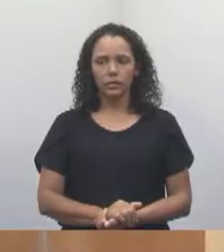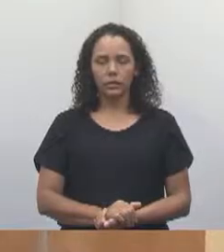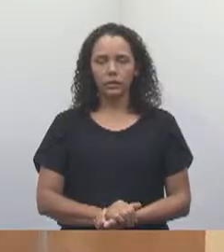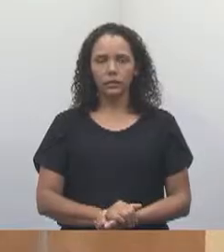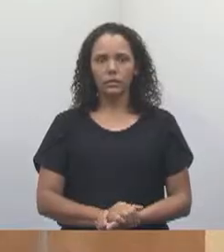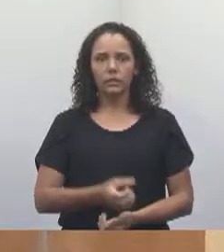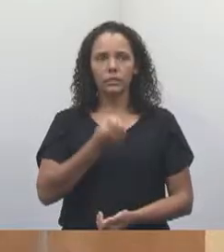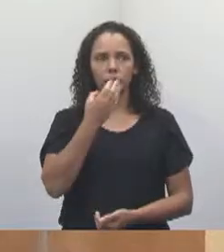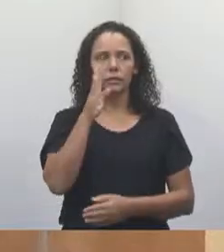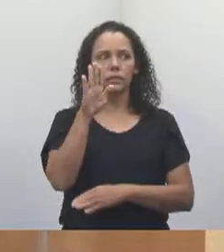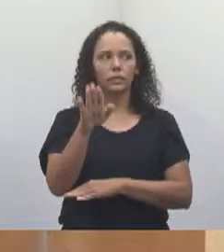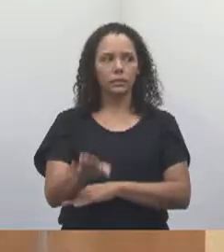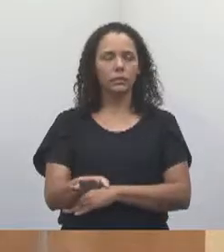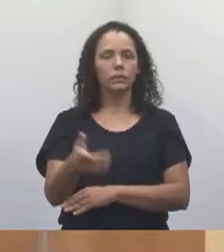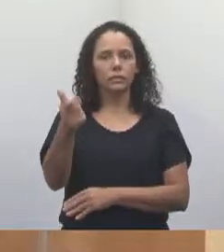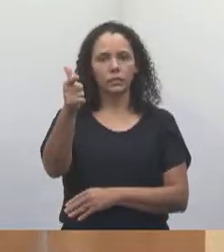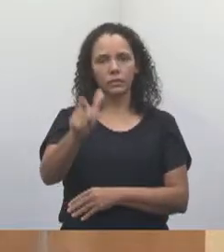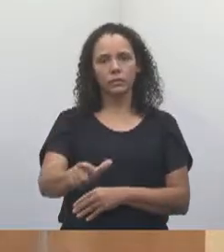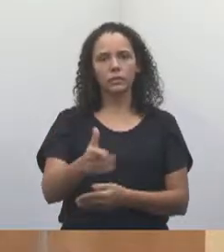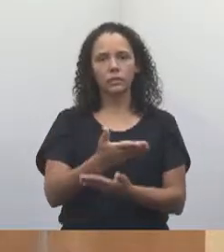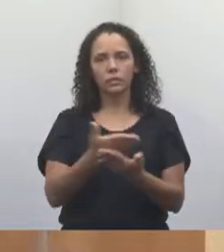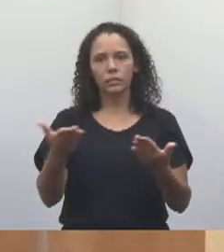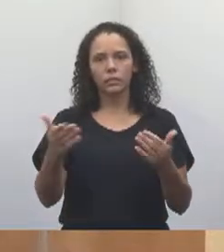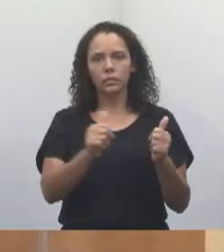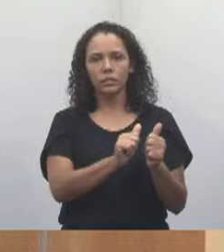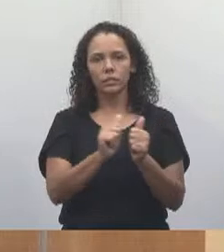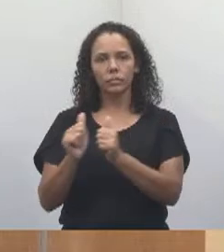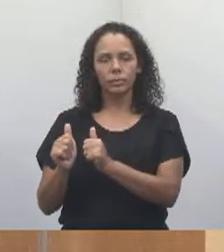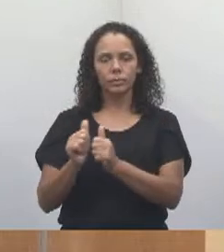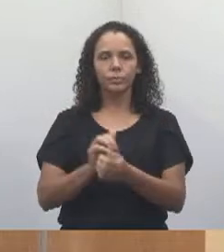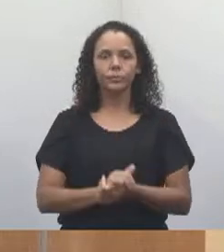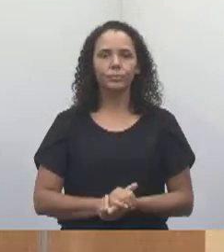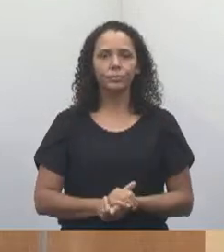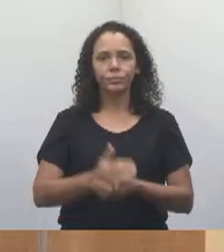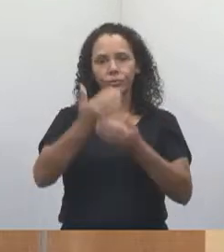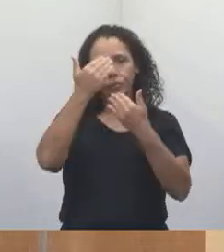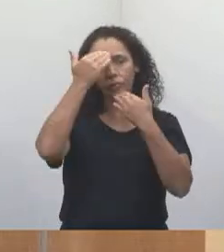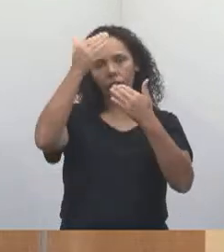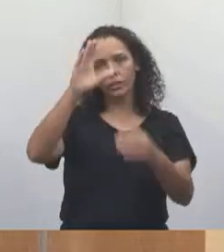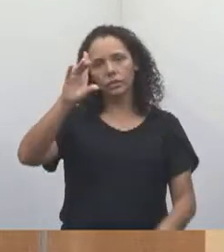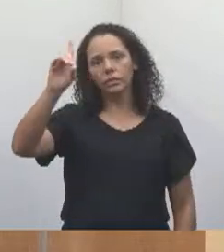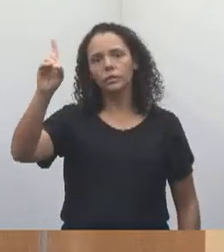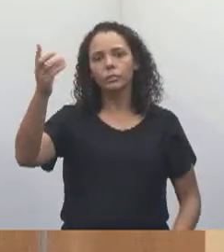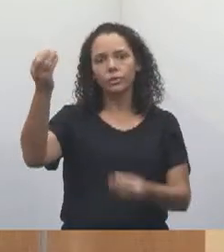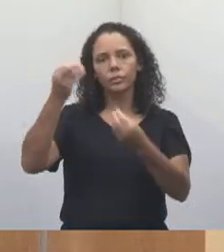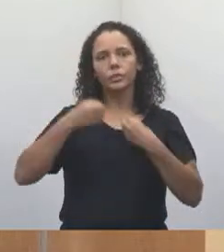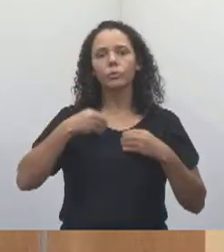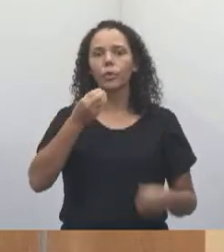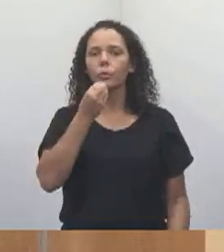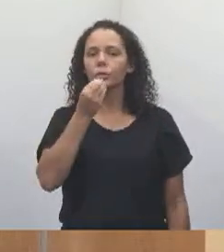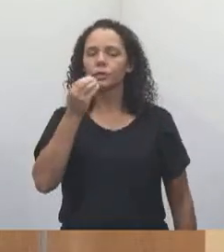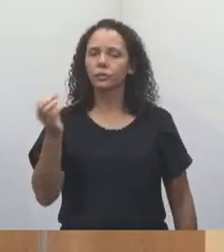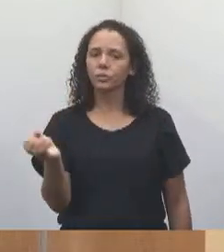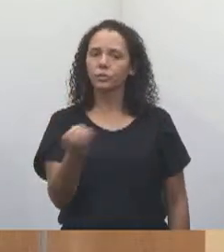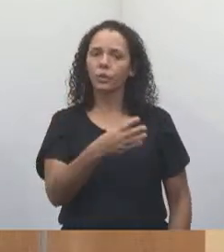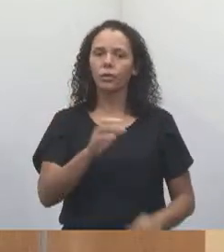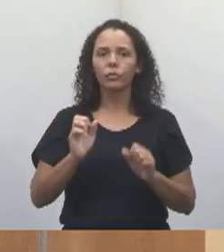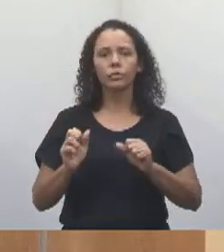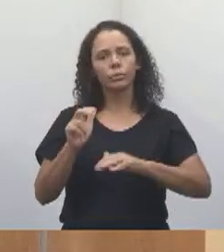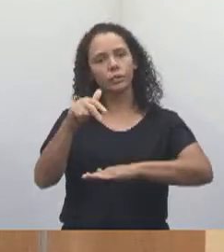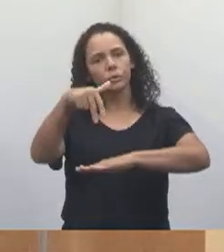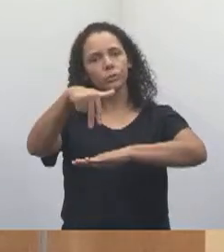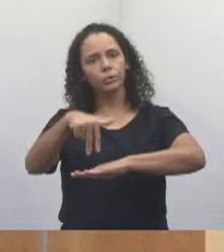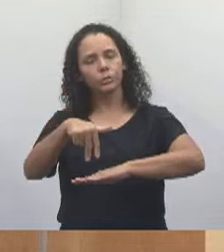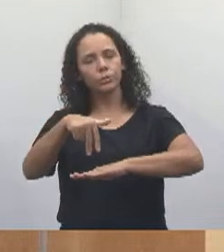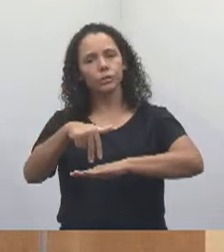Boa tarde mais uma vez a todos vocês que nos acompanham, agradeço a Deus por mais uma oportunidade de estar aqui subindo essa tribuna